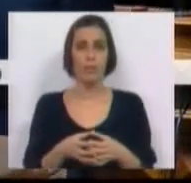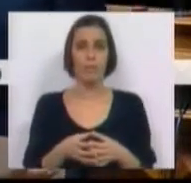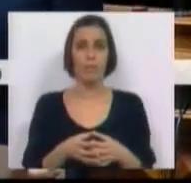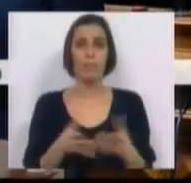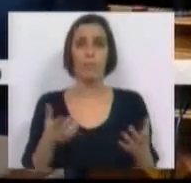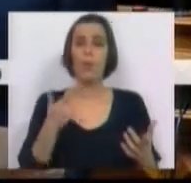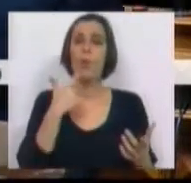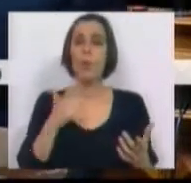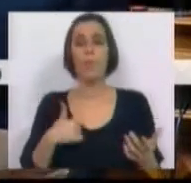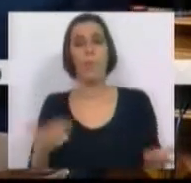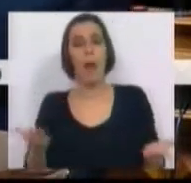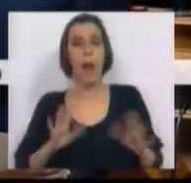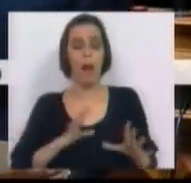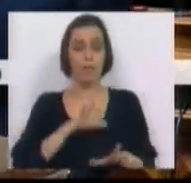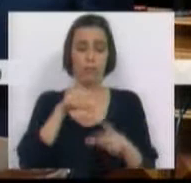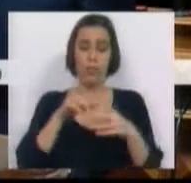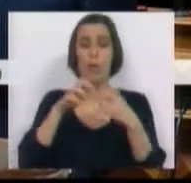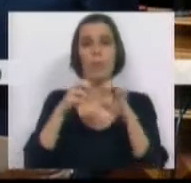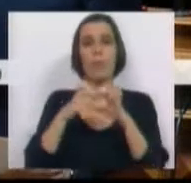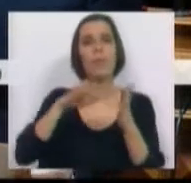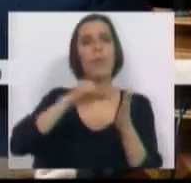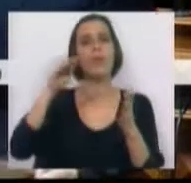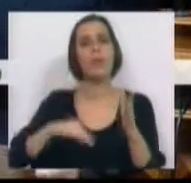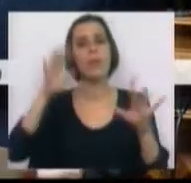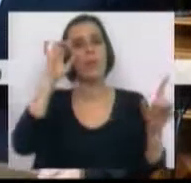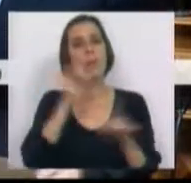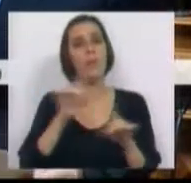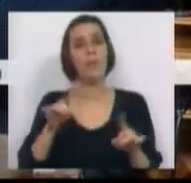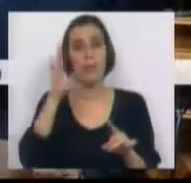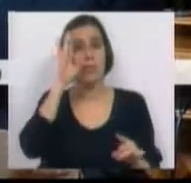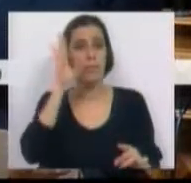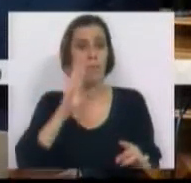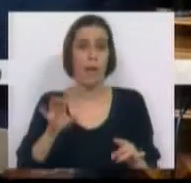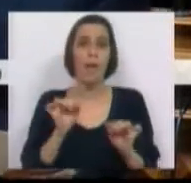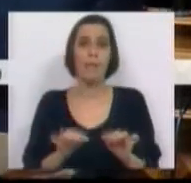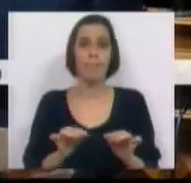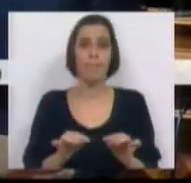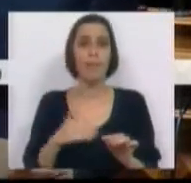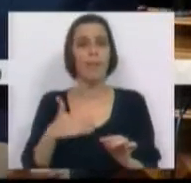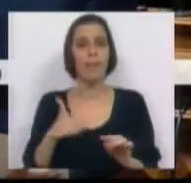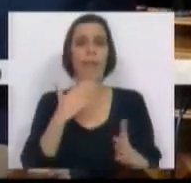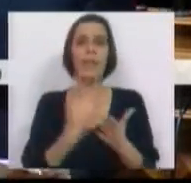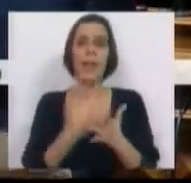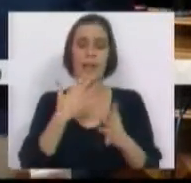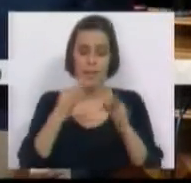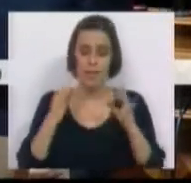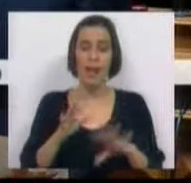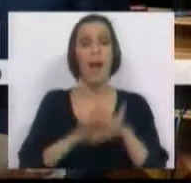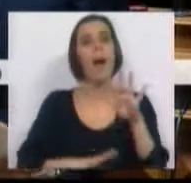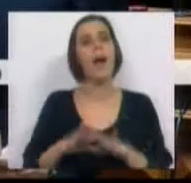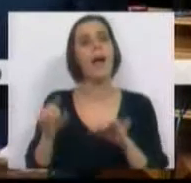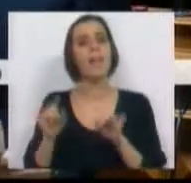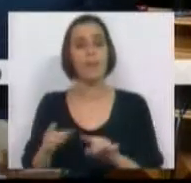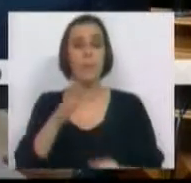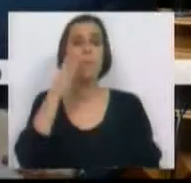Não podemos deixar de enquadrar a problemática da contratação de docentes nestes pressupostos, que hão de iluminar em concreto a ação,